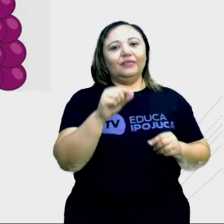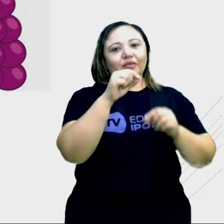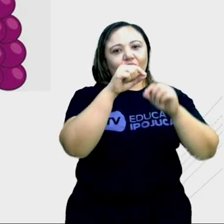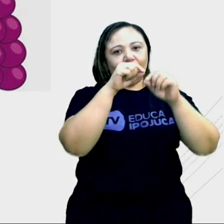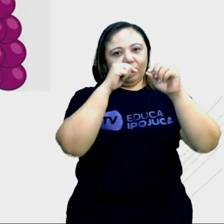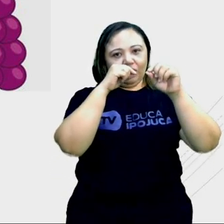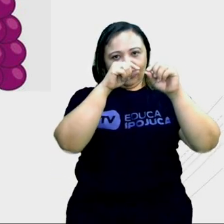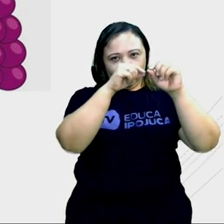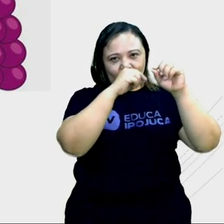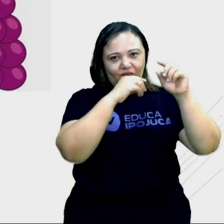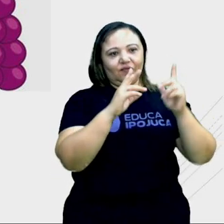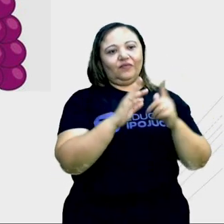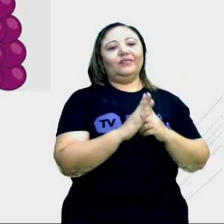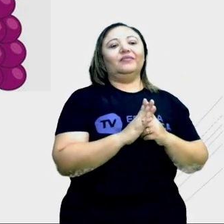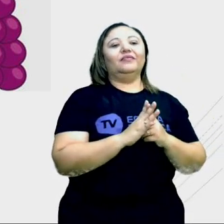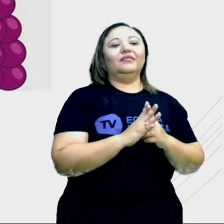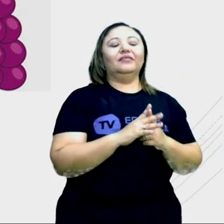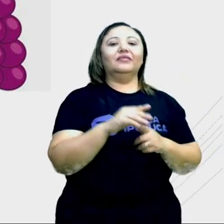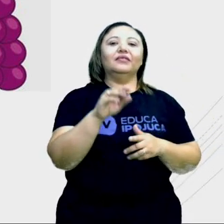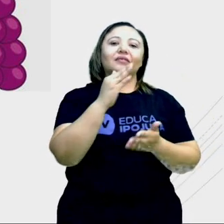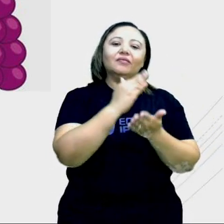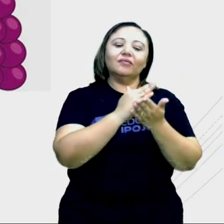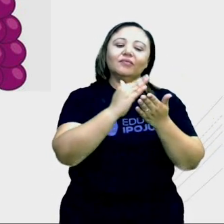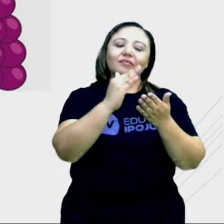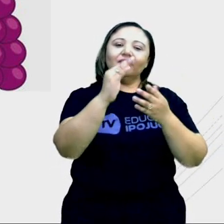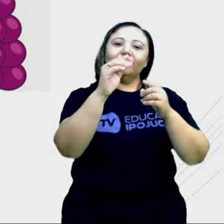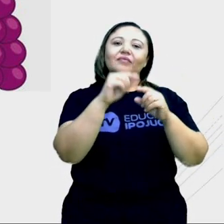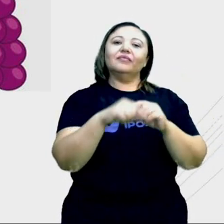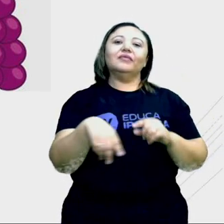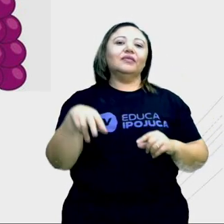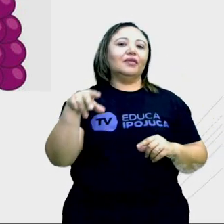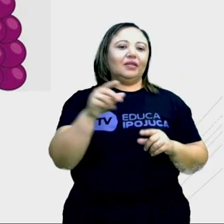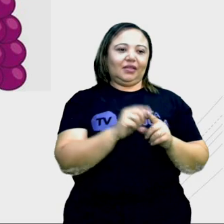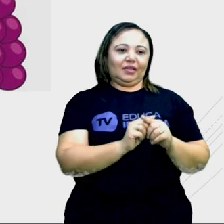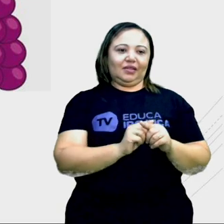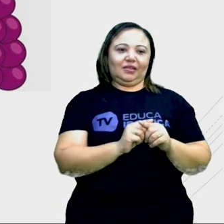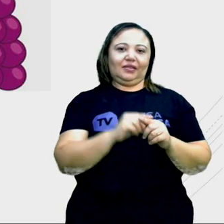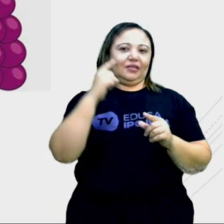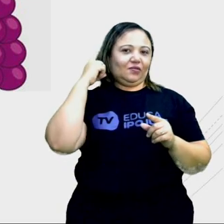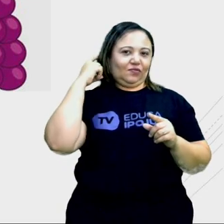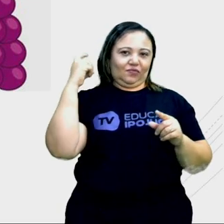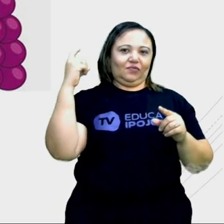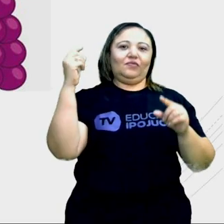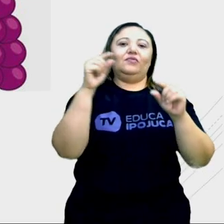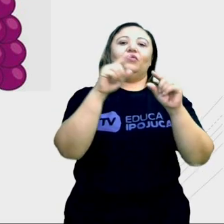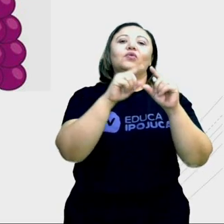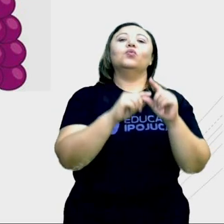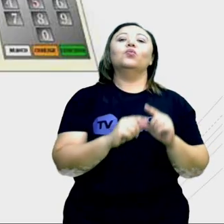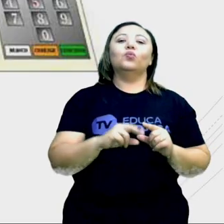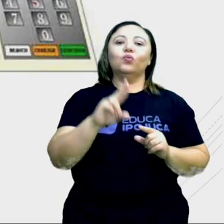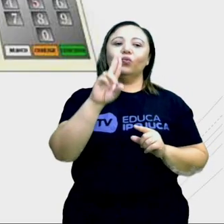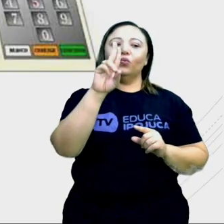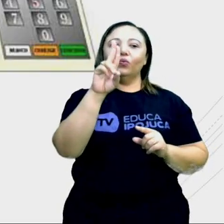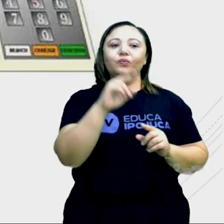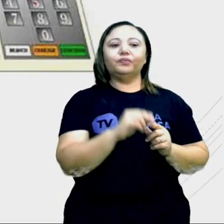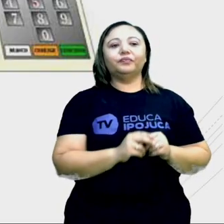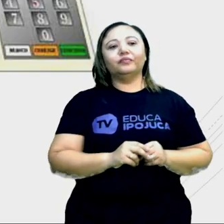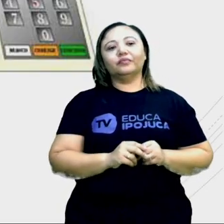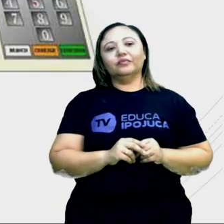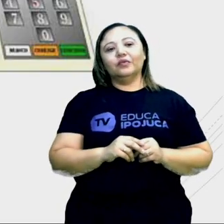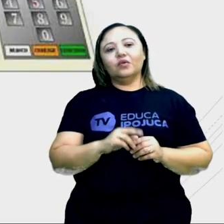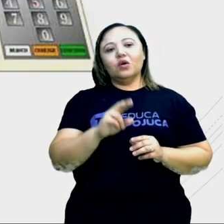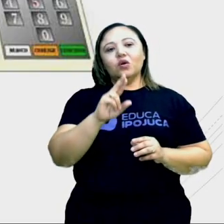palavrinha uva inicia com o som da letra U. Vamos ver o que tem mais.